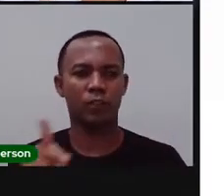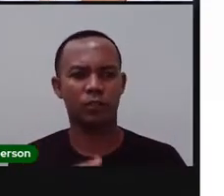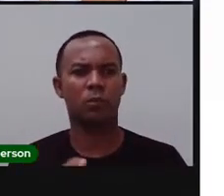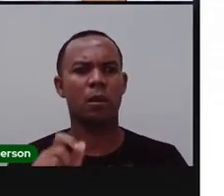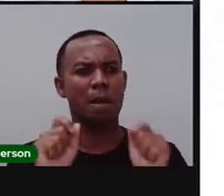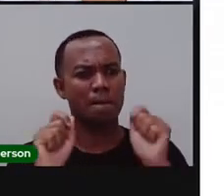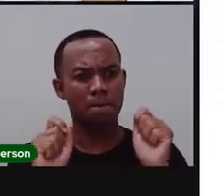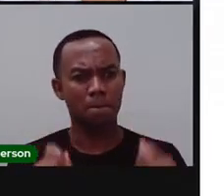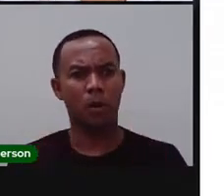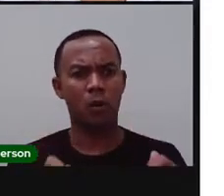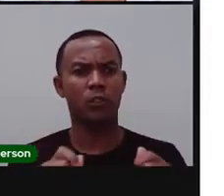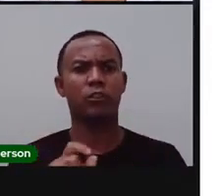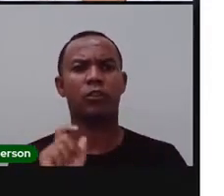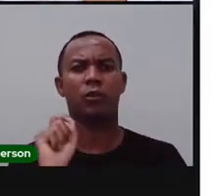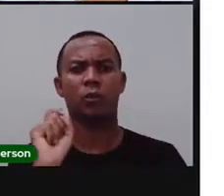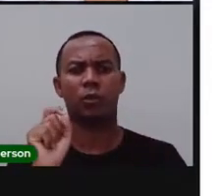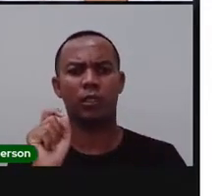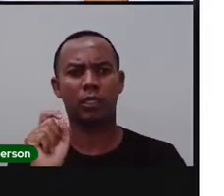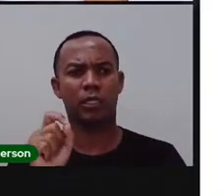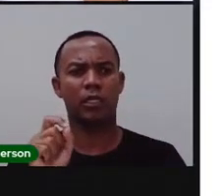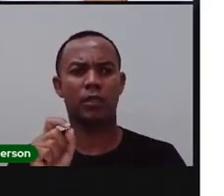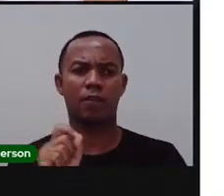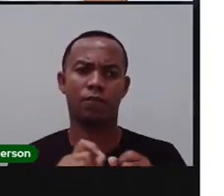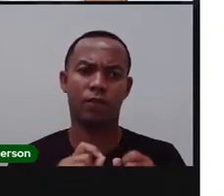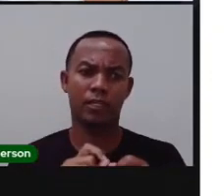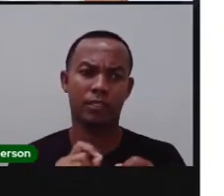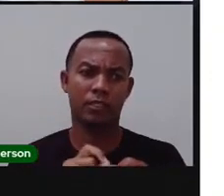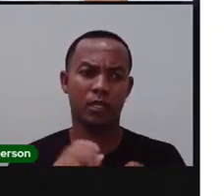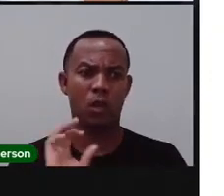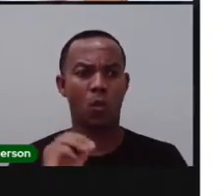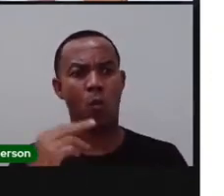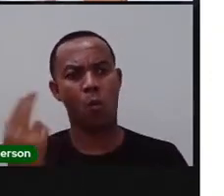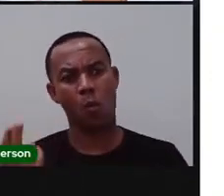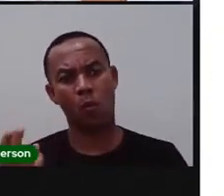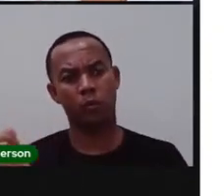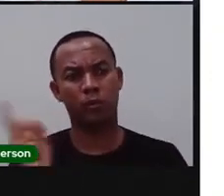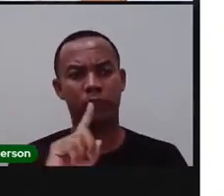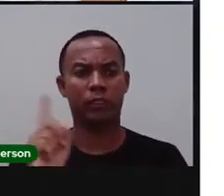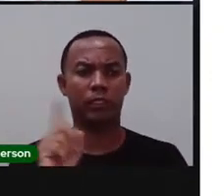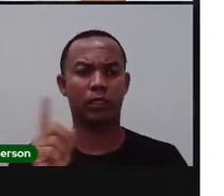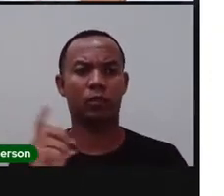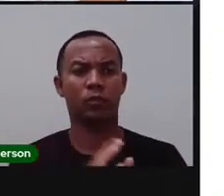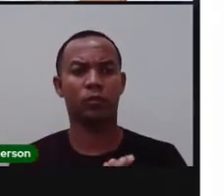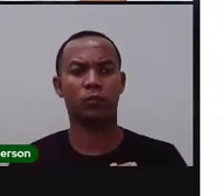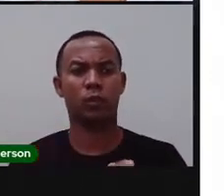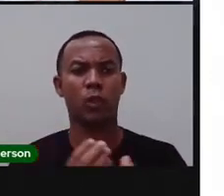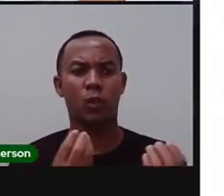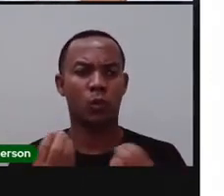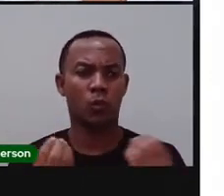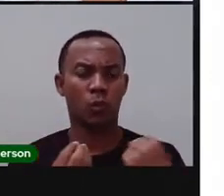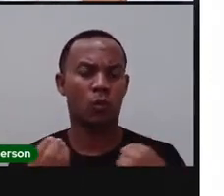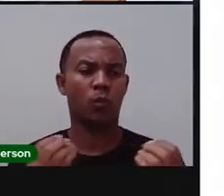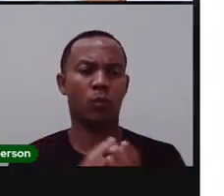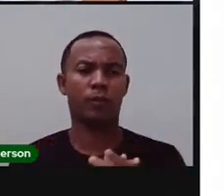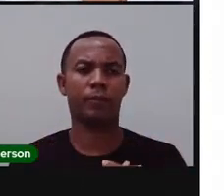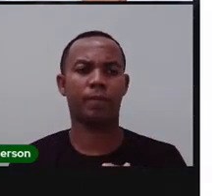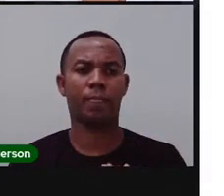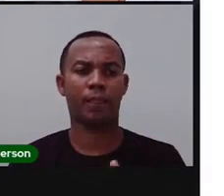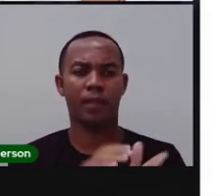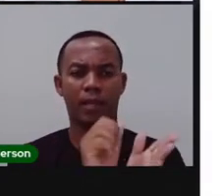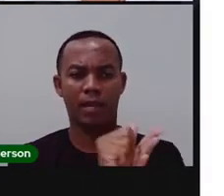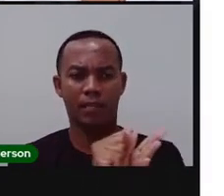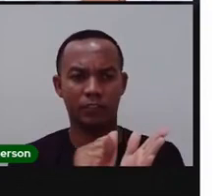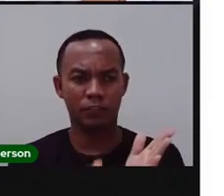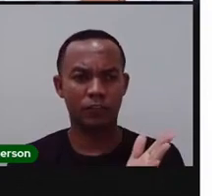realizar essa atividade ou não, tá? Ele pode realizar uma outra atividade e está tudo bem também. Essa atividade